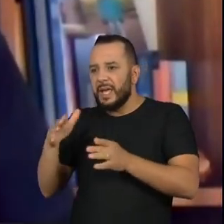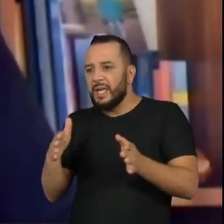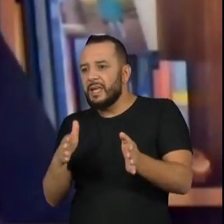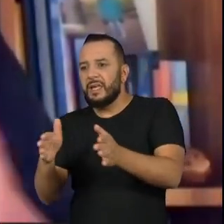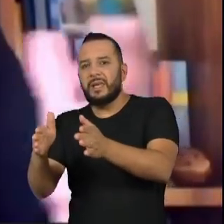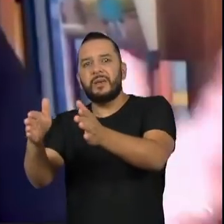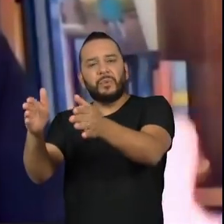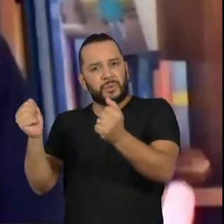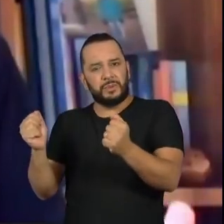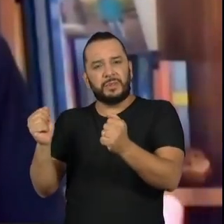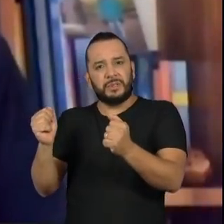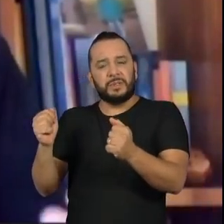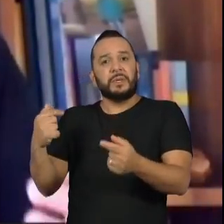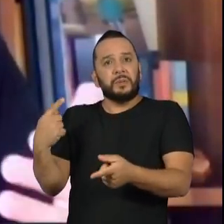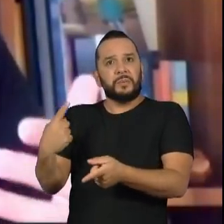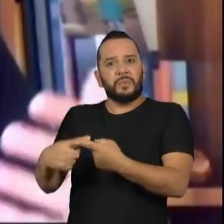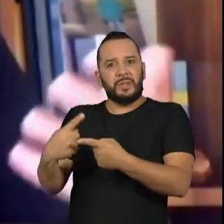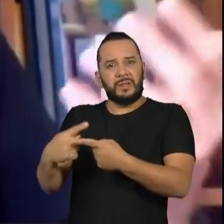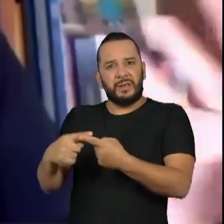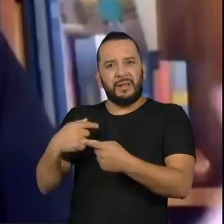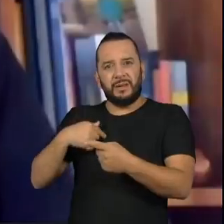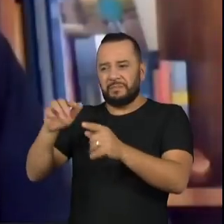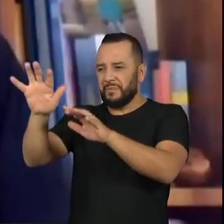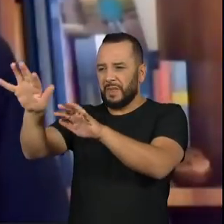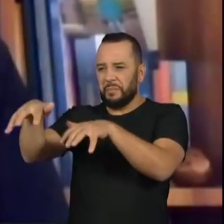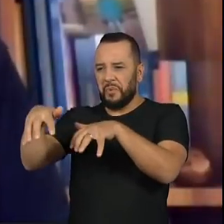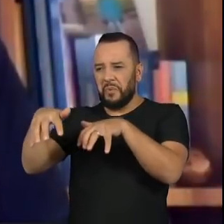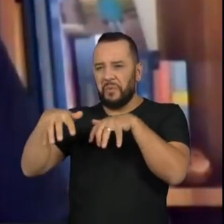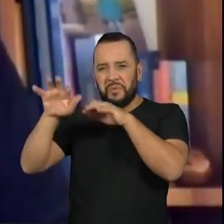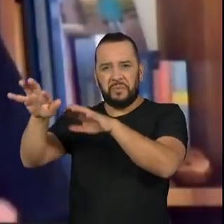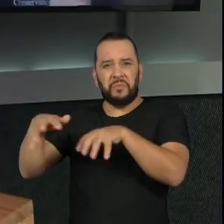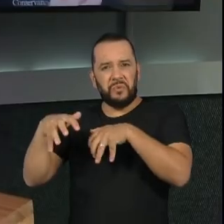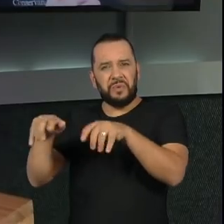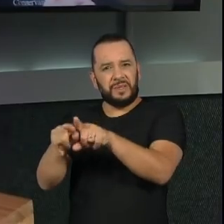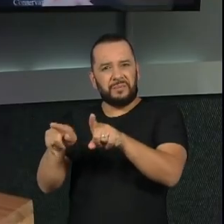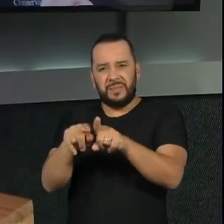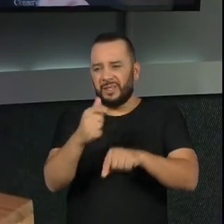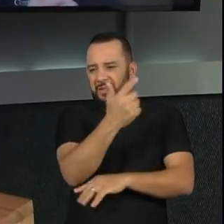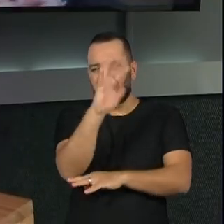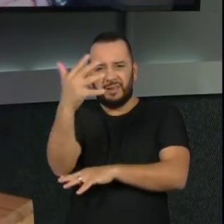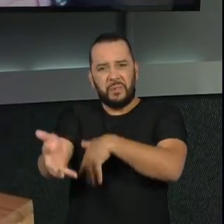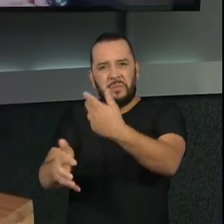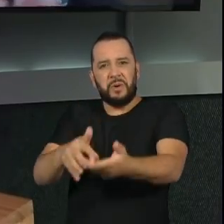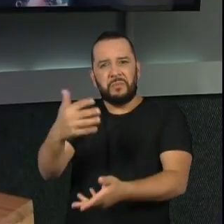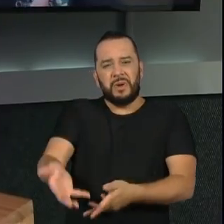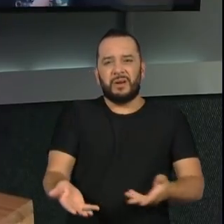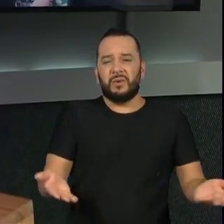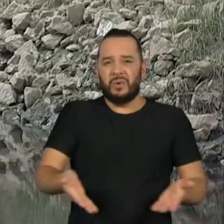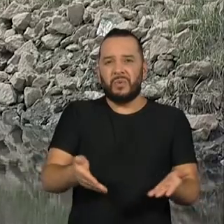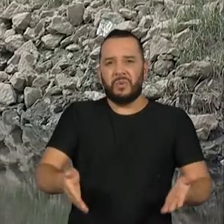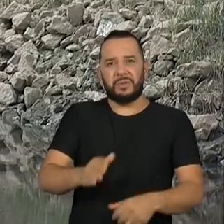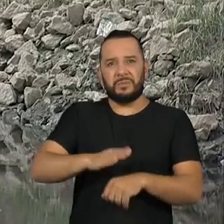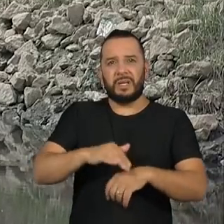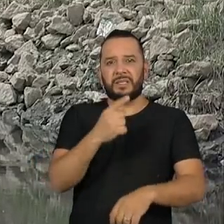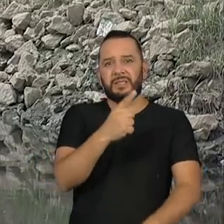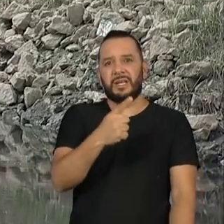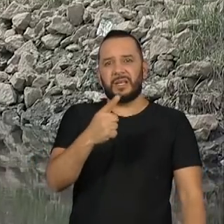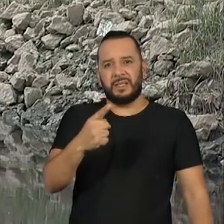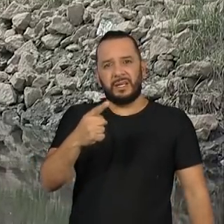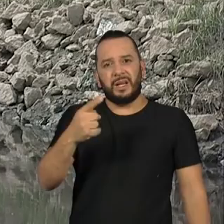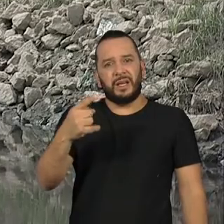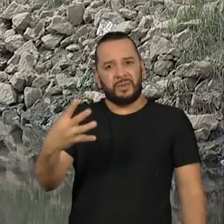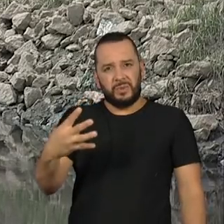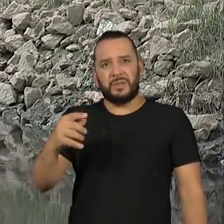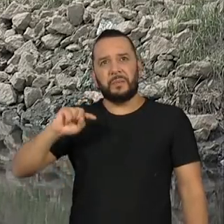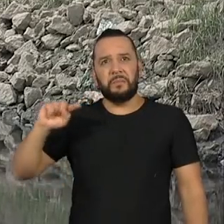pela ocupação do uso do solo, pelo próprio desmatamento. Hoje nós temos mais de 114 mil quilômetros